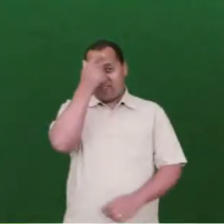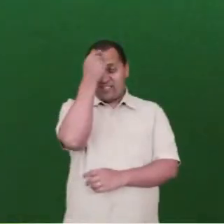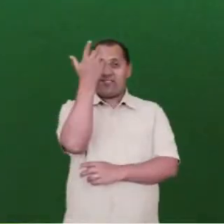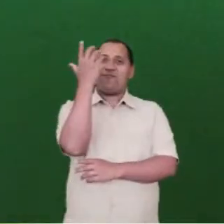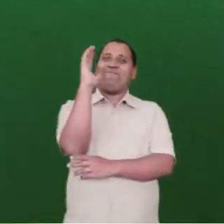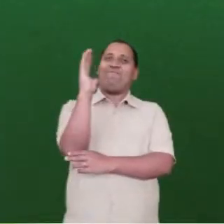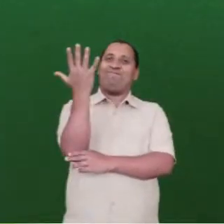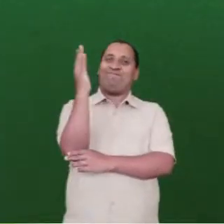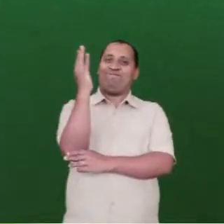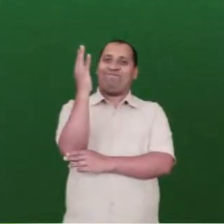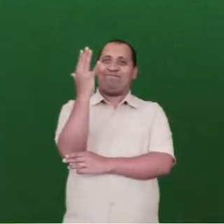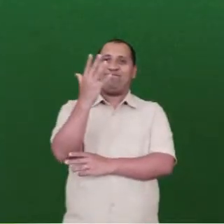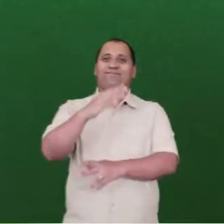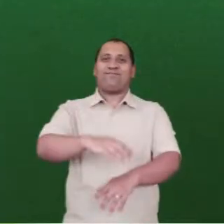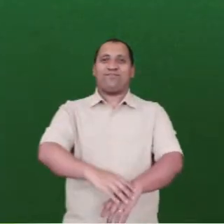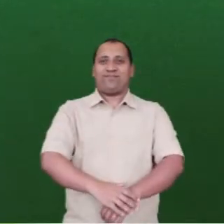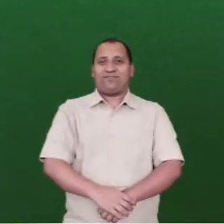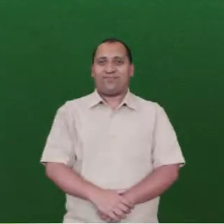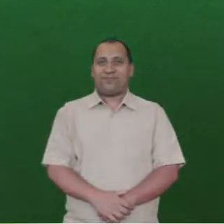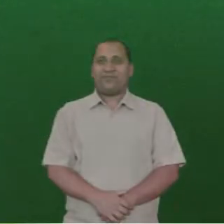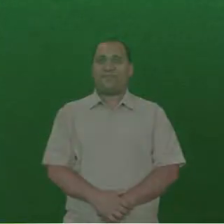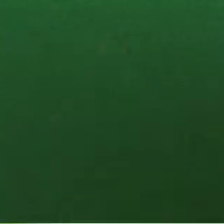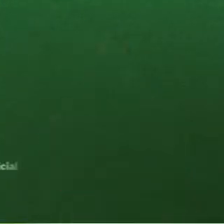Universidade Federal do Pampa